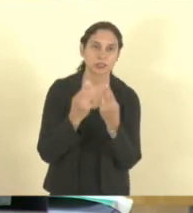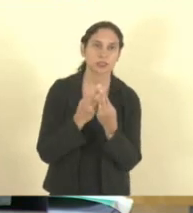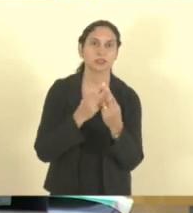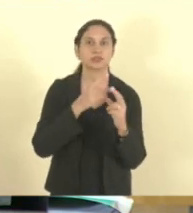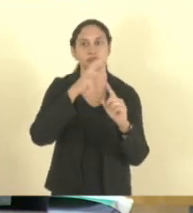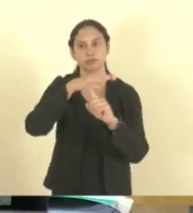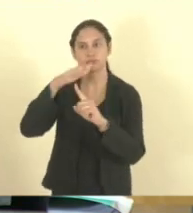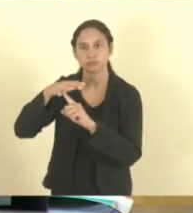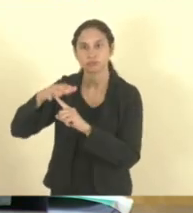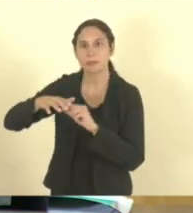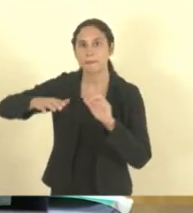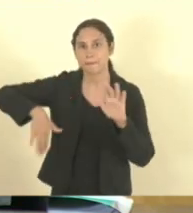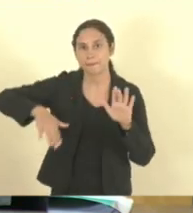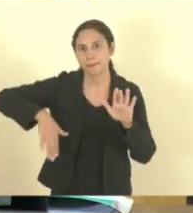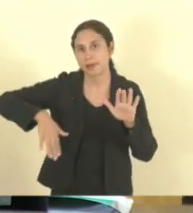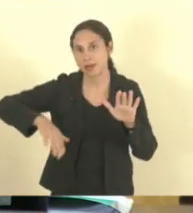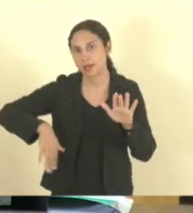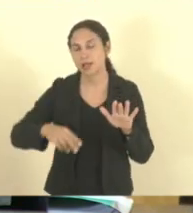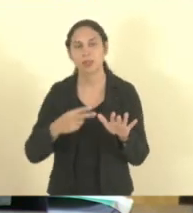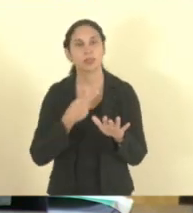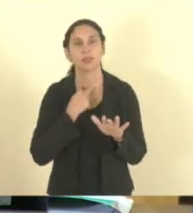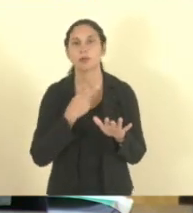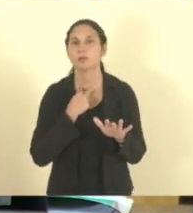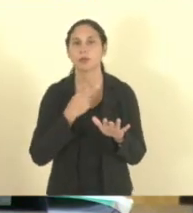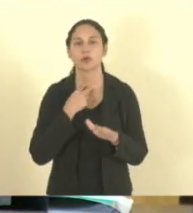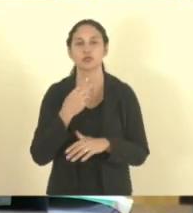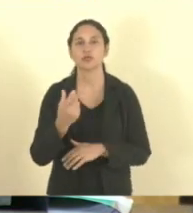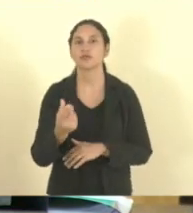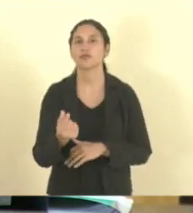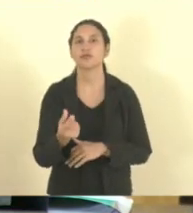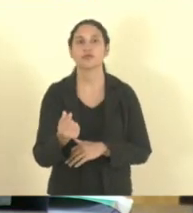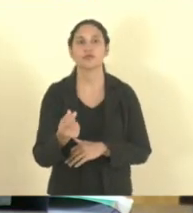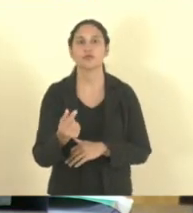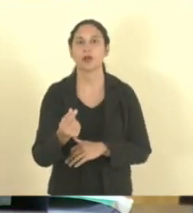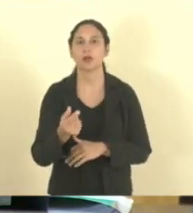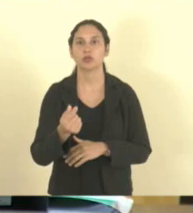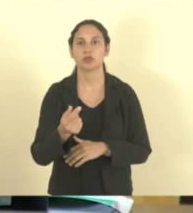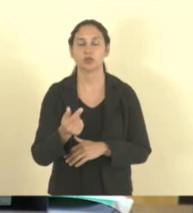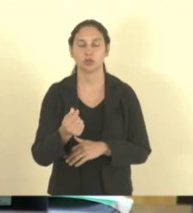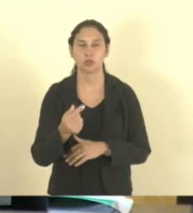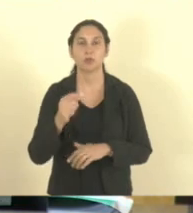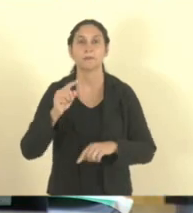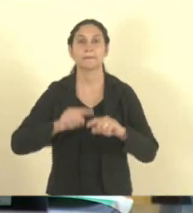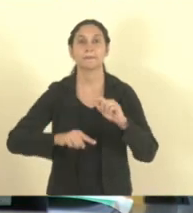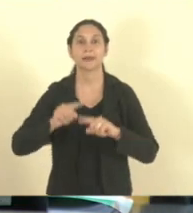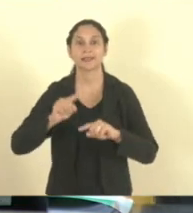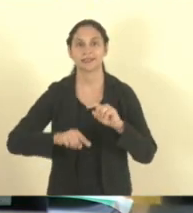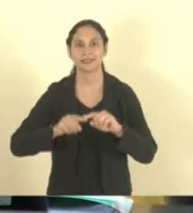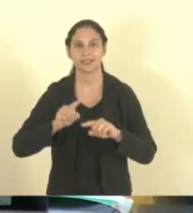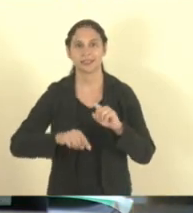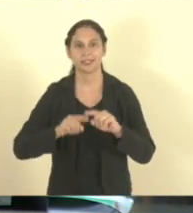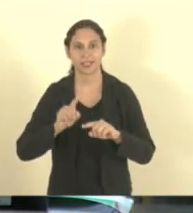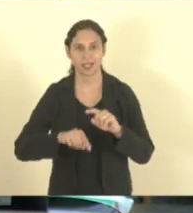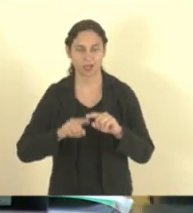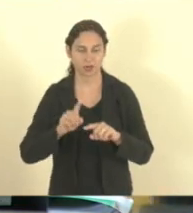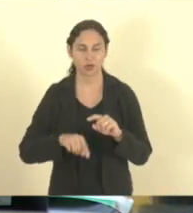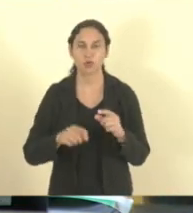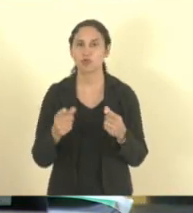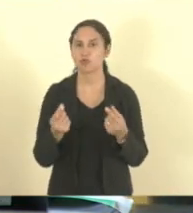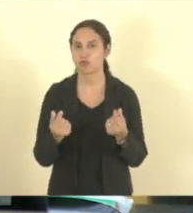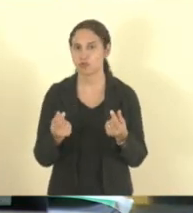praia realizem cobrança de qualquer outro valor proveniente do consumo de produtos deambulantes e terceiros da Autoprovidência.